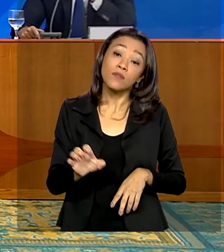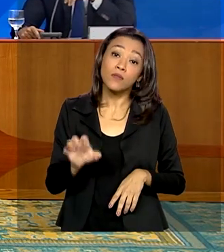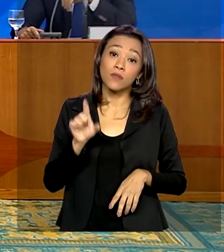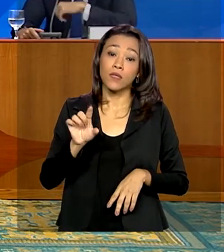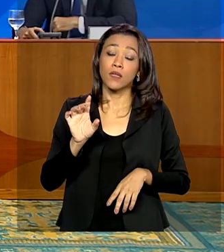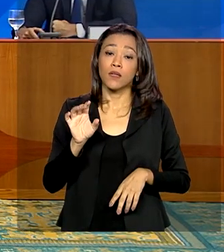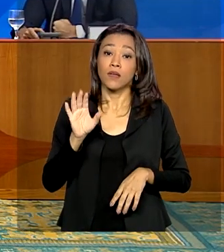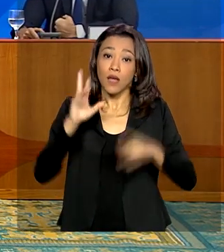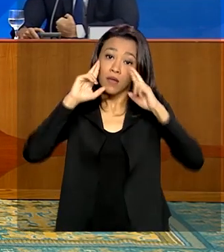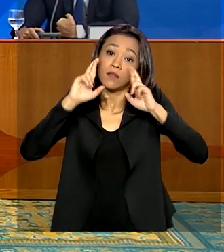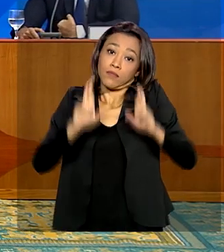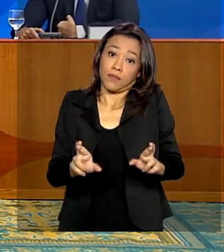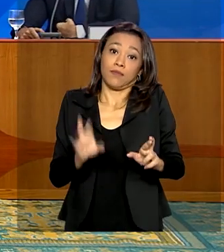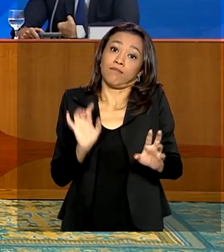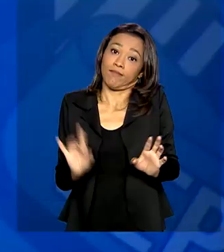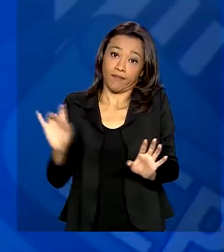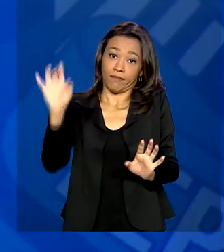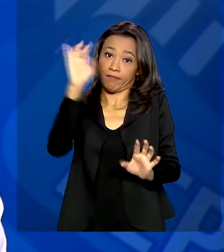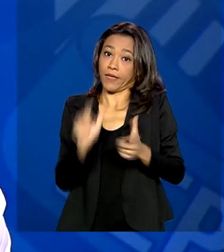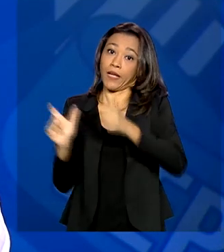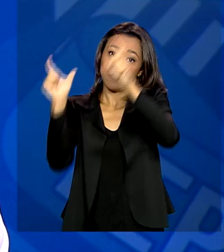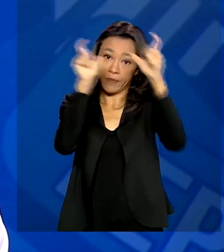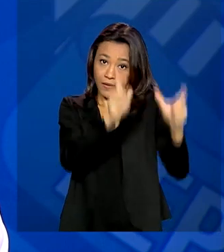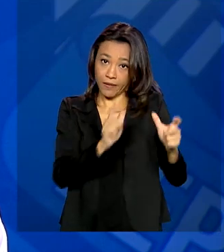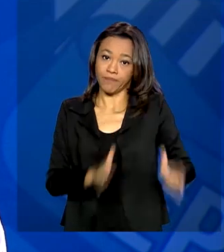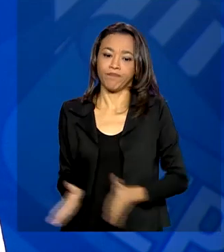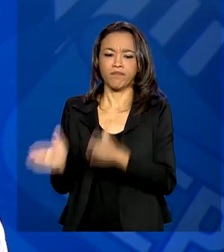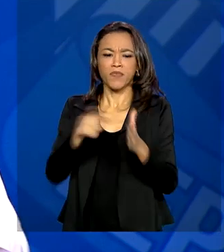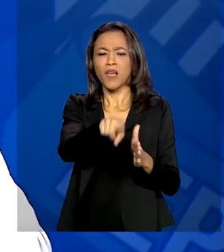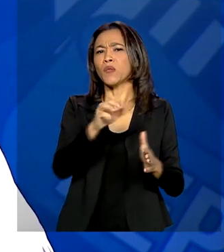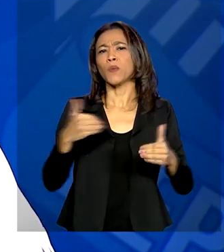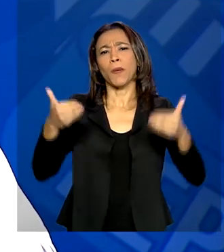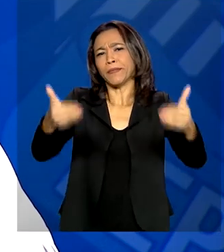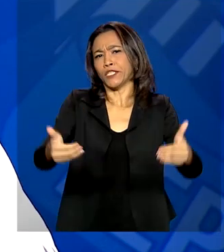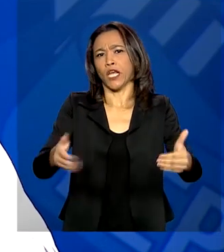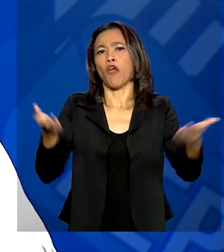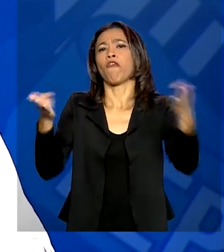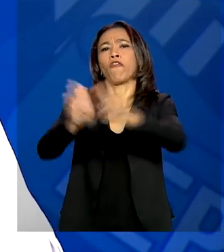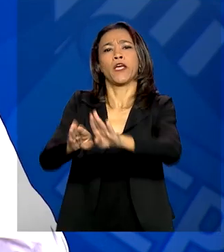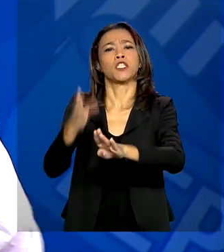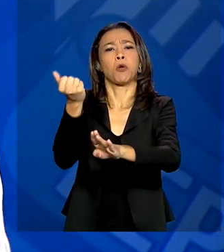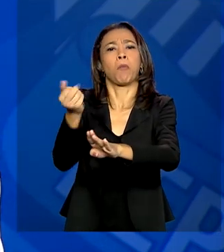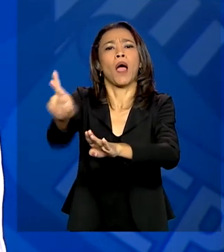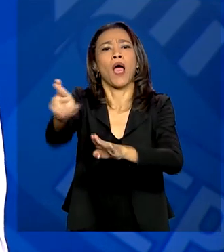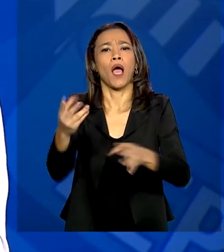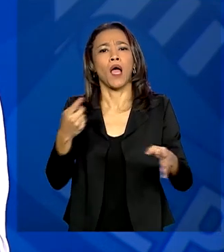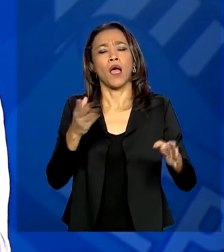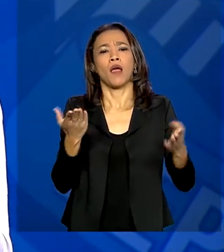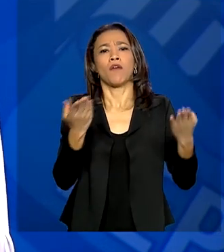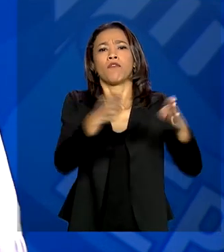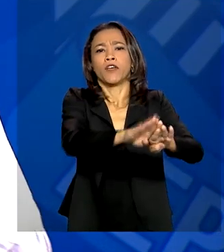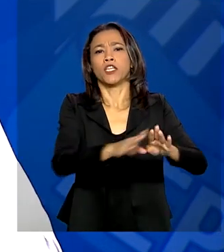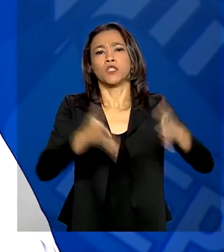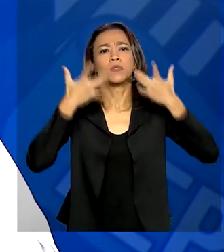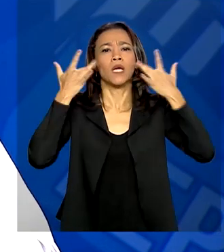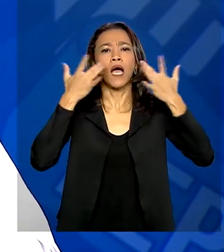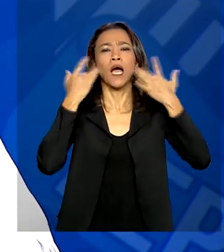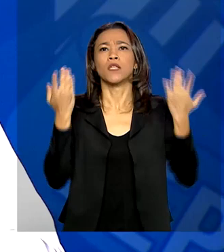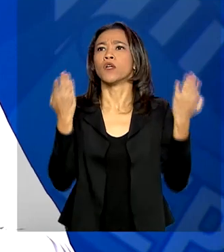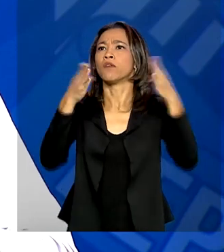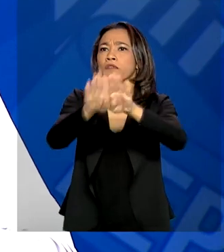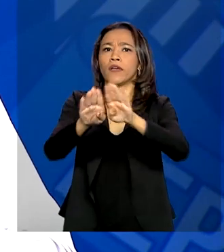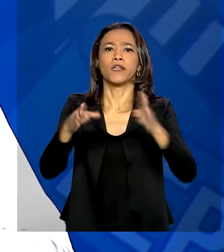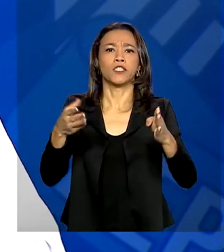especificidades de cada local. Não vai ser o Ministério que vai falar fecha o bar, fecha o teatro, fecha